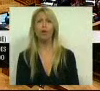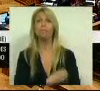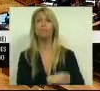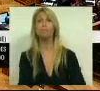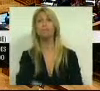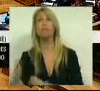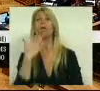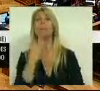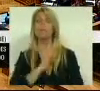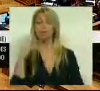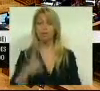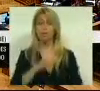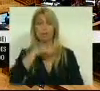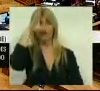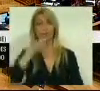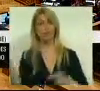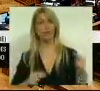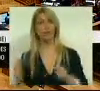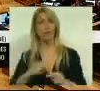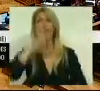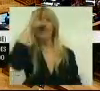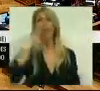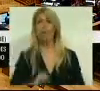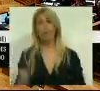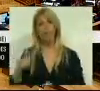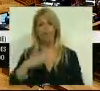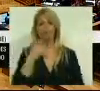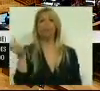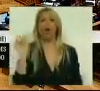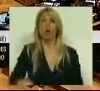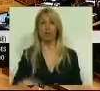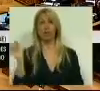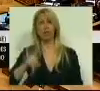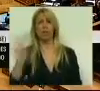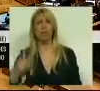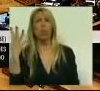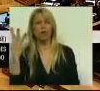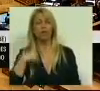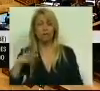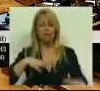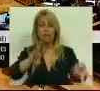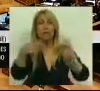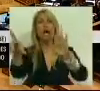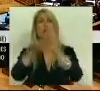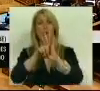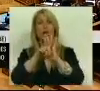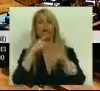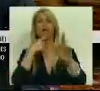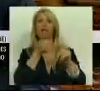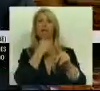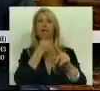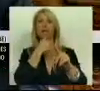Obrigado Sr. Presidente. Sr. Ministro das Finanças, o Governo pretende mais uma vez, é a quarta creio eu, alterar a lei que estabelece medidas de reforço